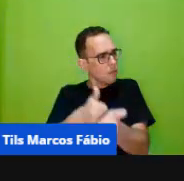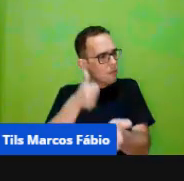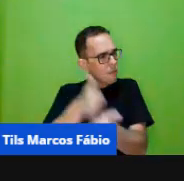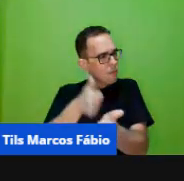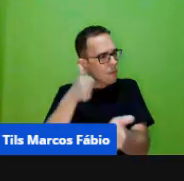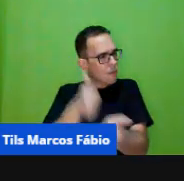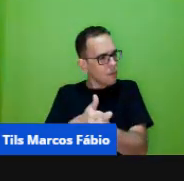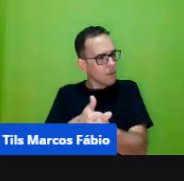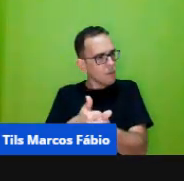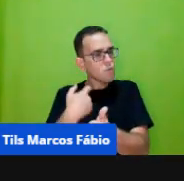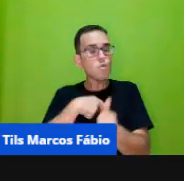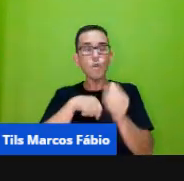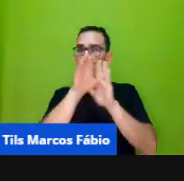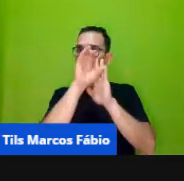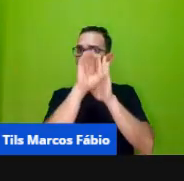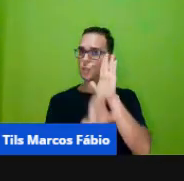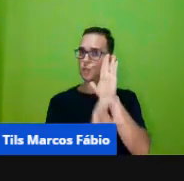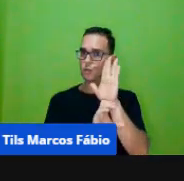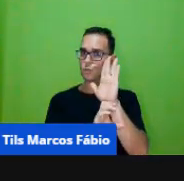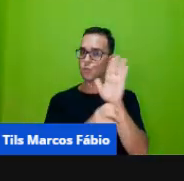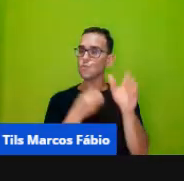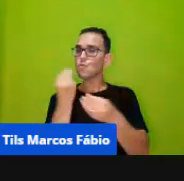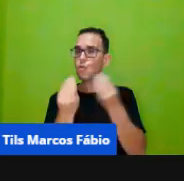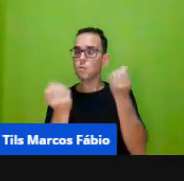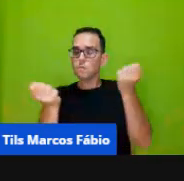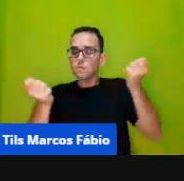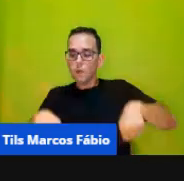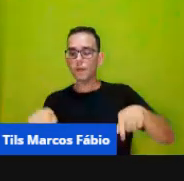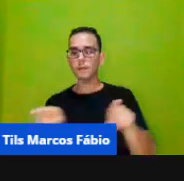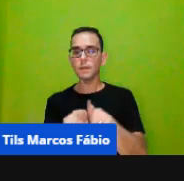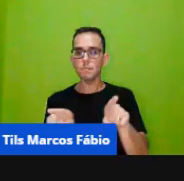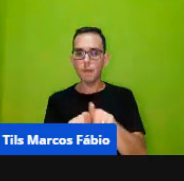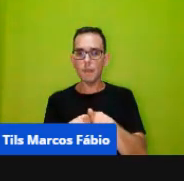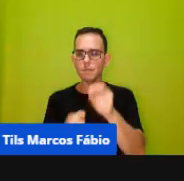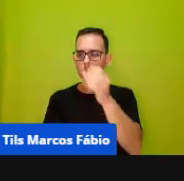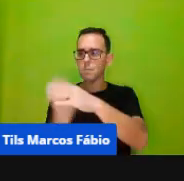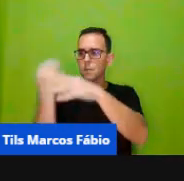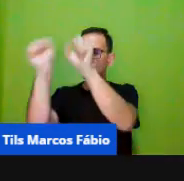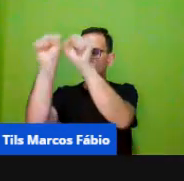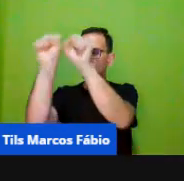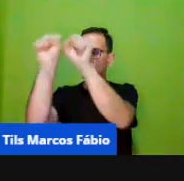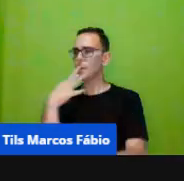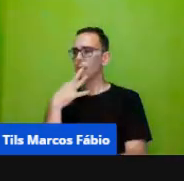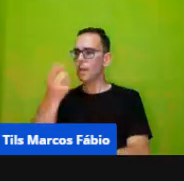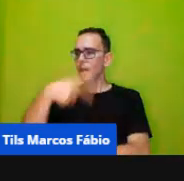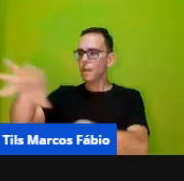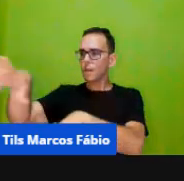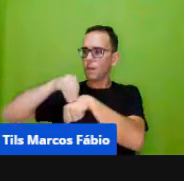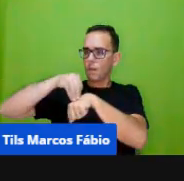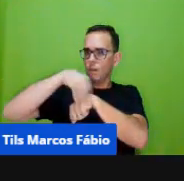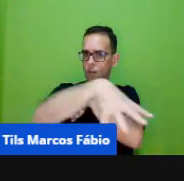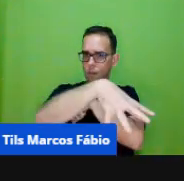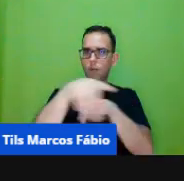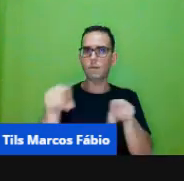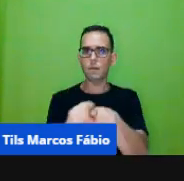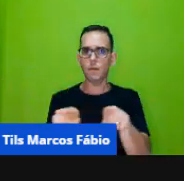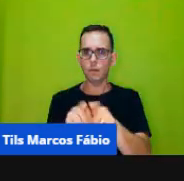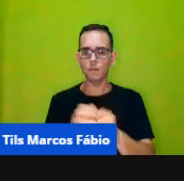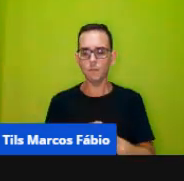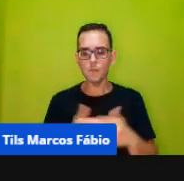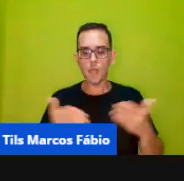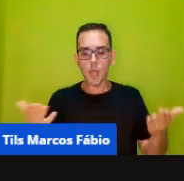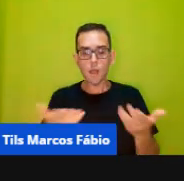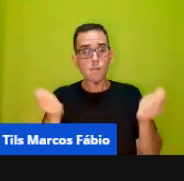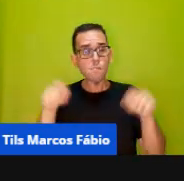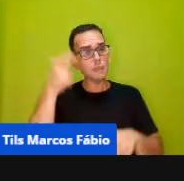nosso currículo, da forma como a gente pode sistematizar esse conhecimento, né, e agora a gente pode